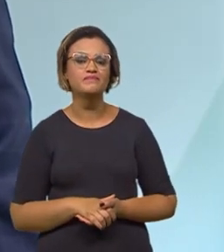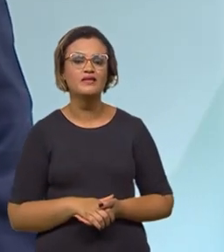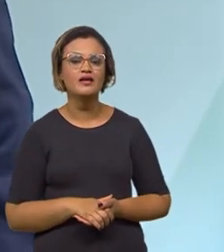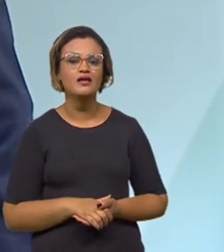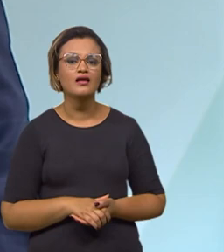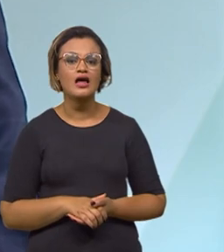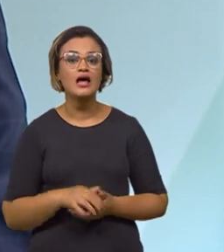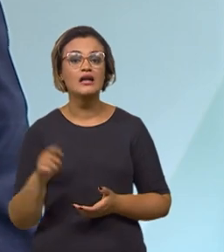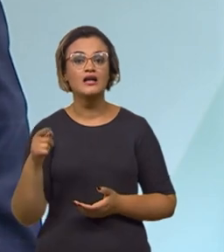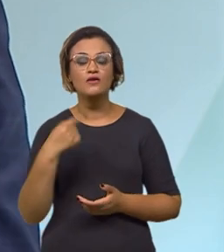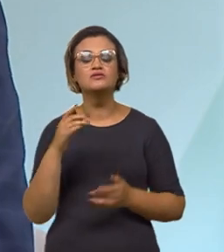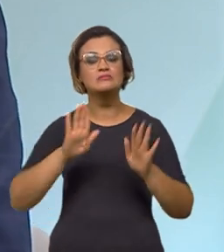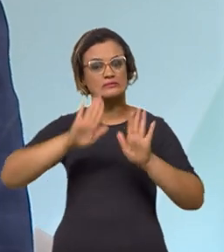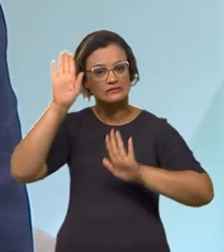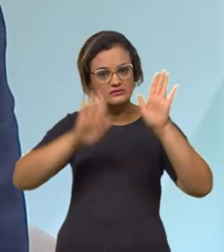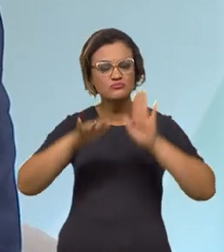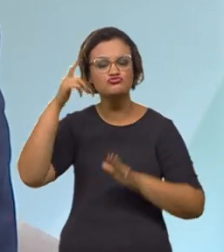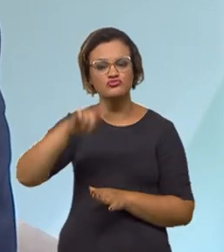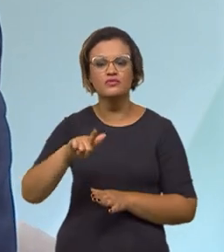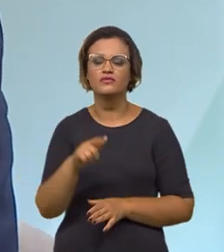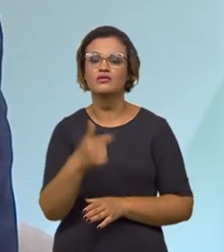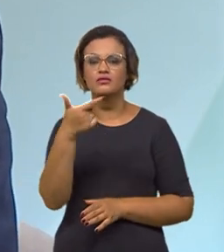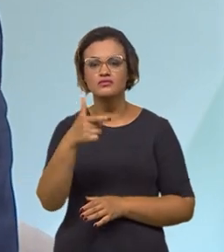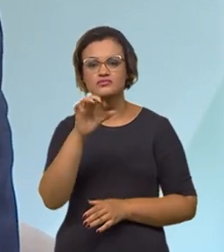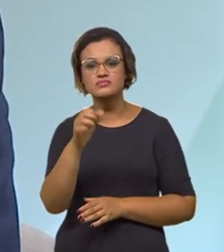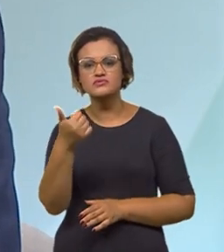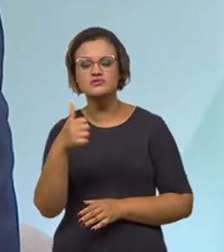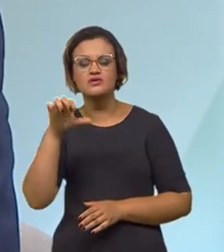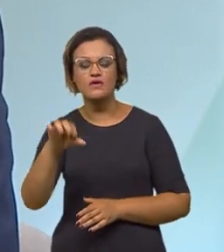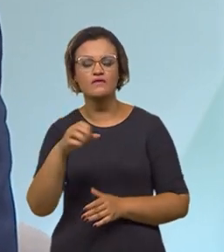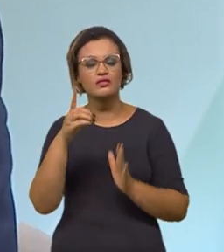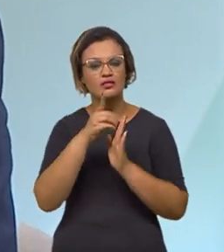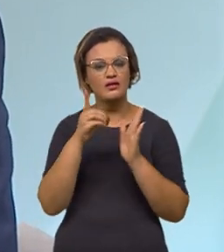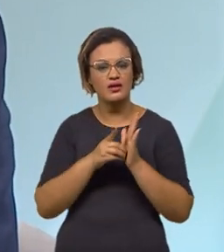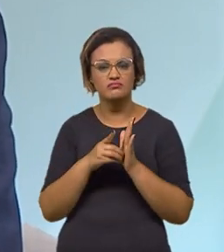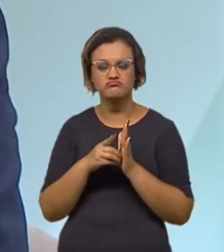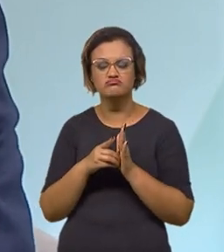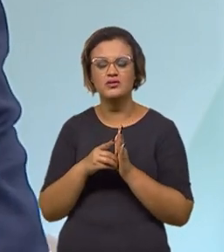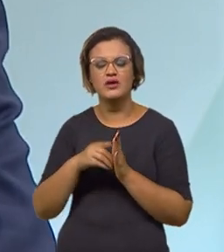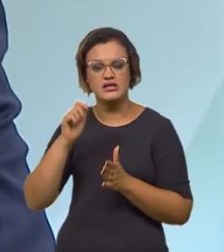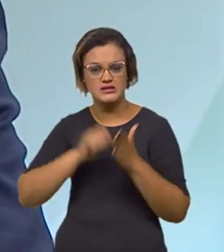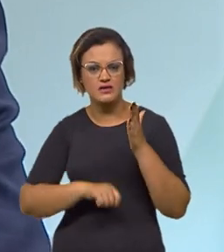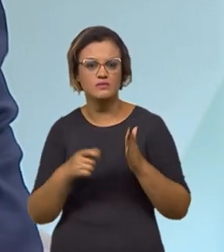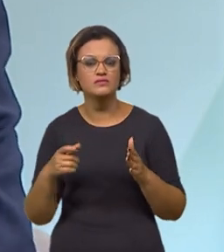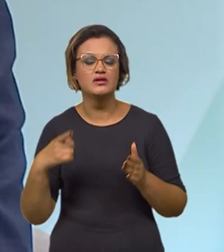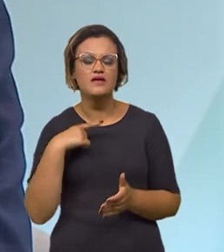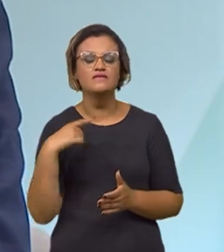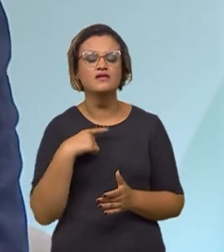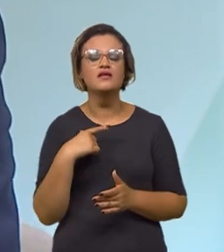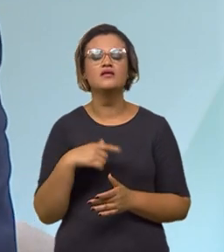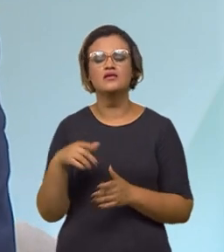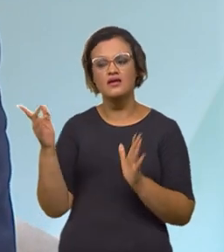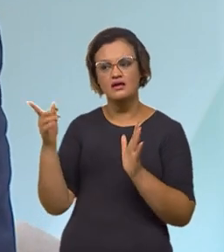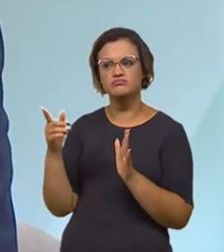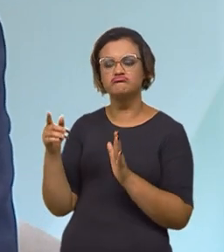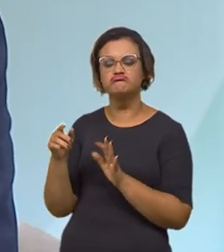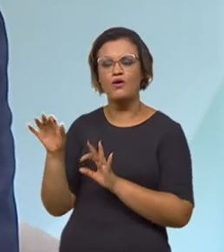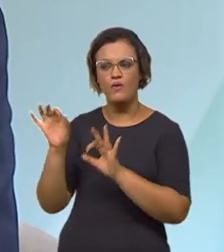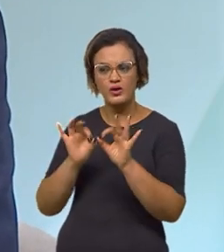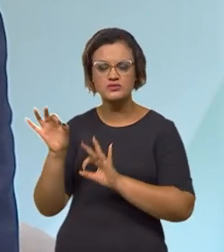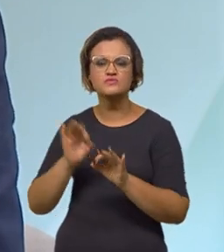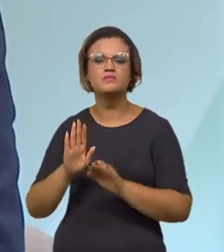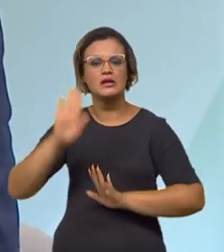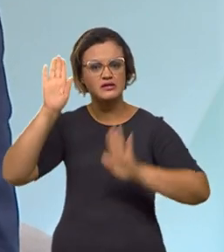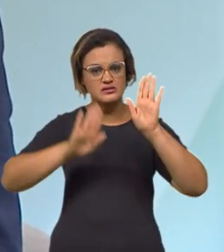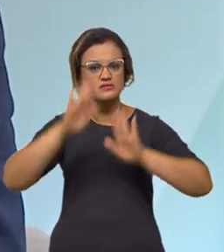Relicitação. Em 2019, foi assinado um decreto do presidente Bolsonaro, onde ele regulamentou essa questão da relicitação.